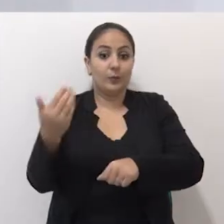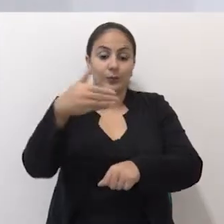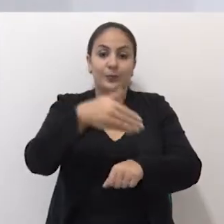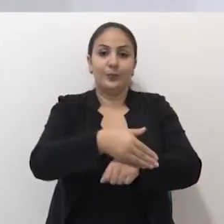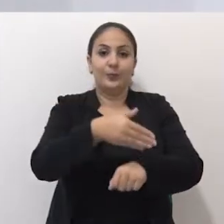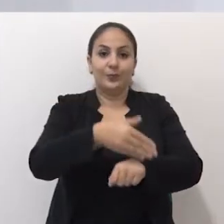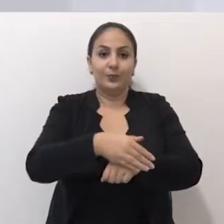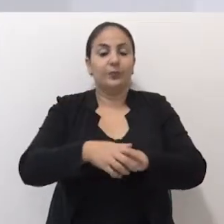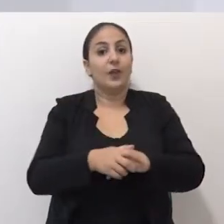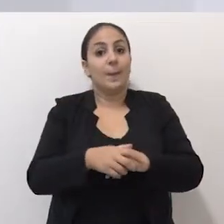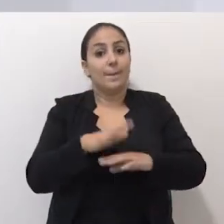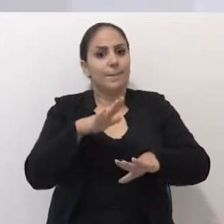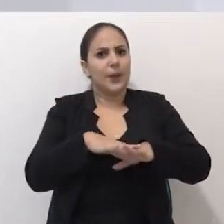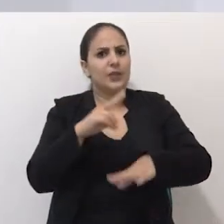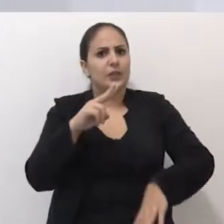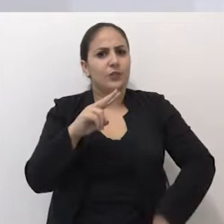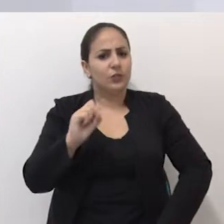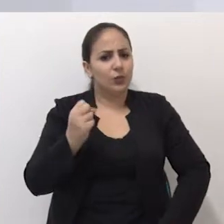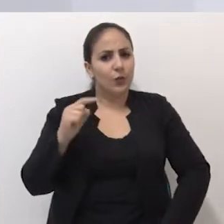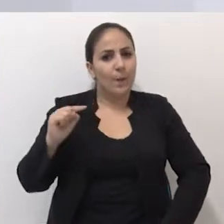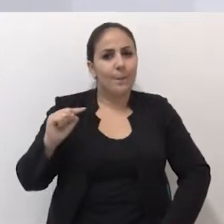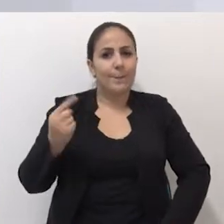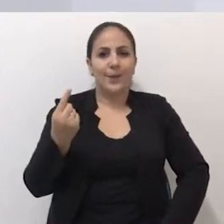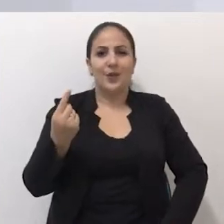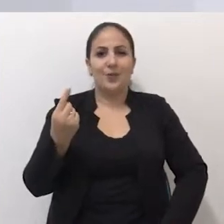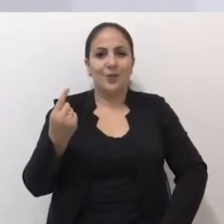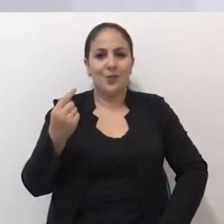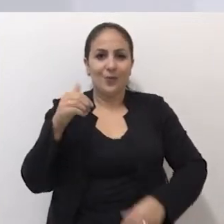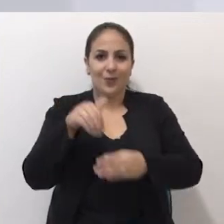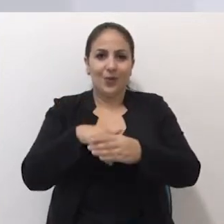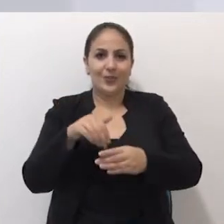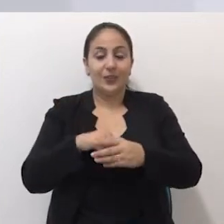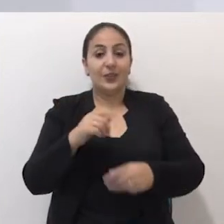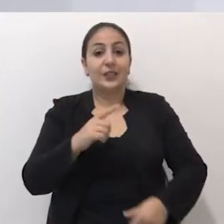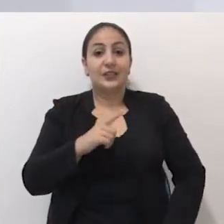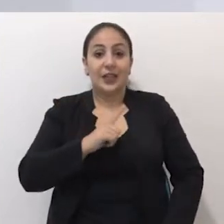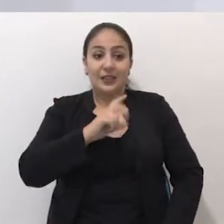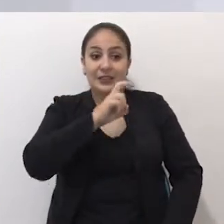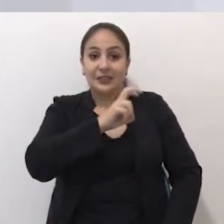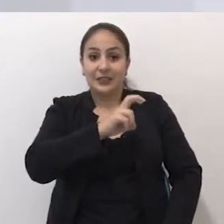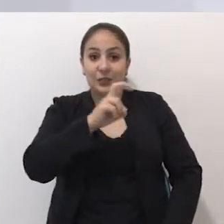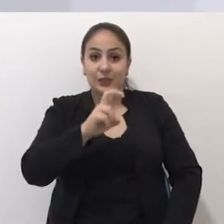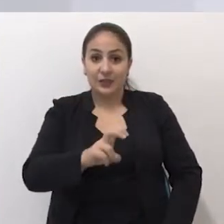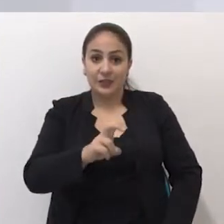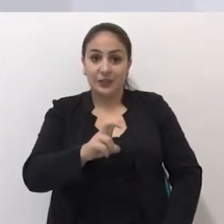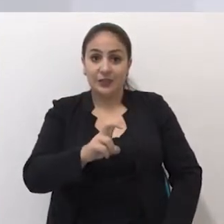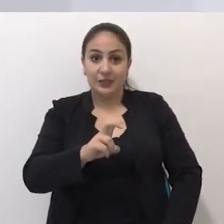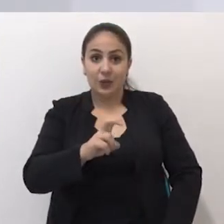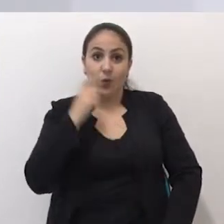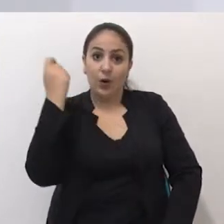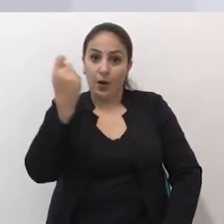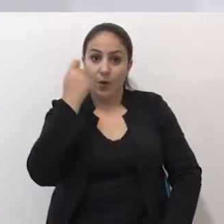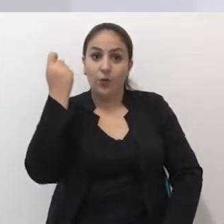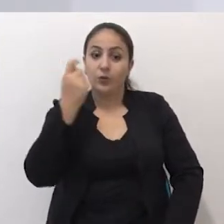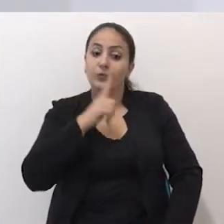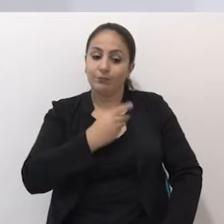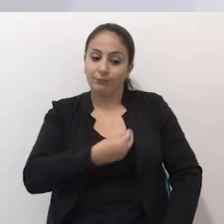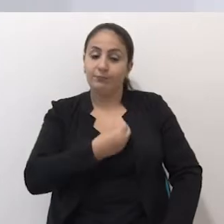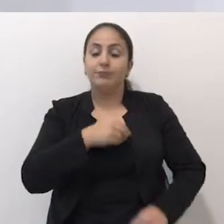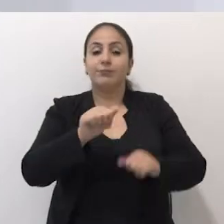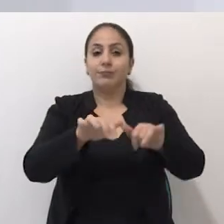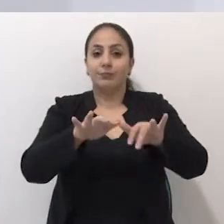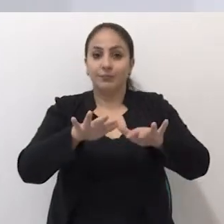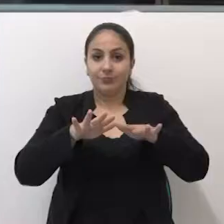Matheus Vesp fez mais de 28 mil votos e está entre os 55 gaúchos que compõem a Assembleia